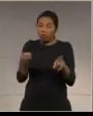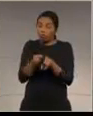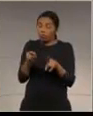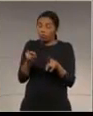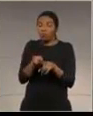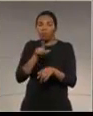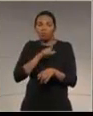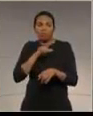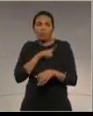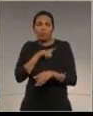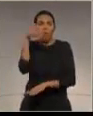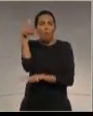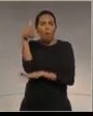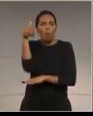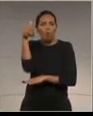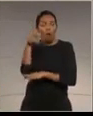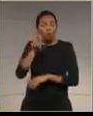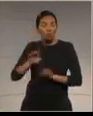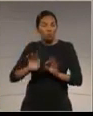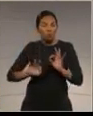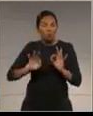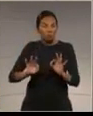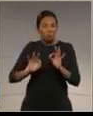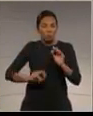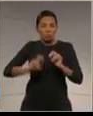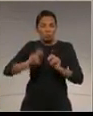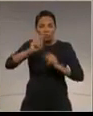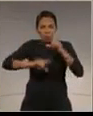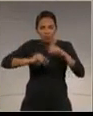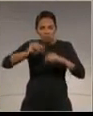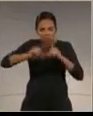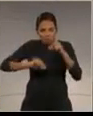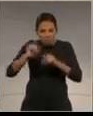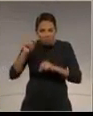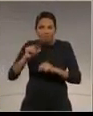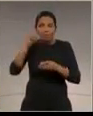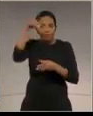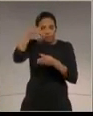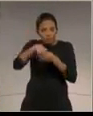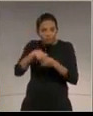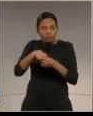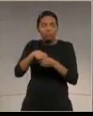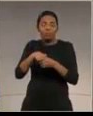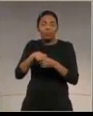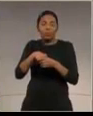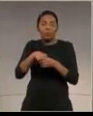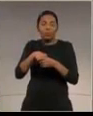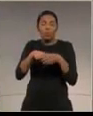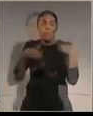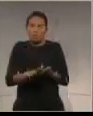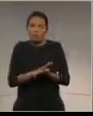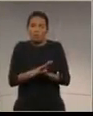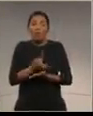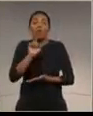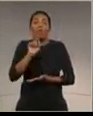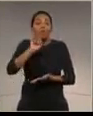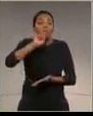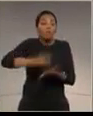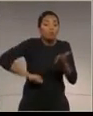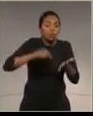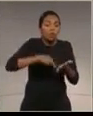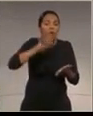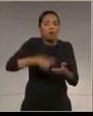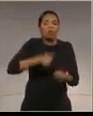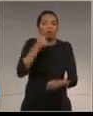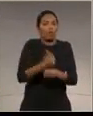inclusive, o Hotel Cinco Estrelas, deputado Arilson Quiorato, dentro do parque de frente para as cataratas. Aproveito a